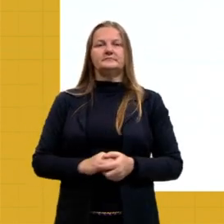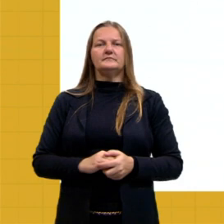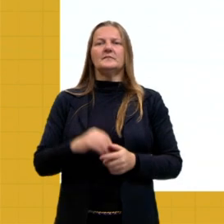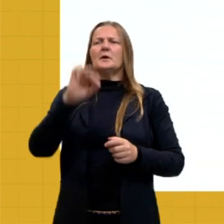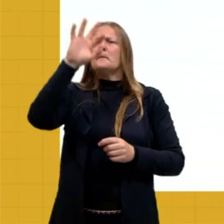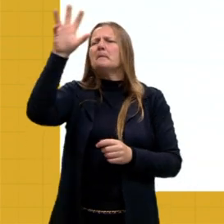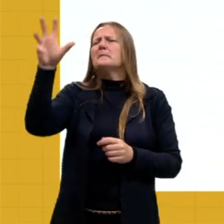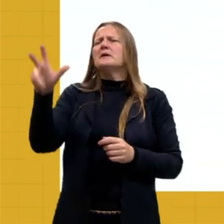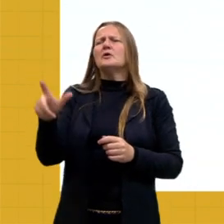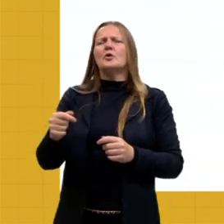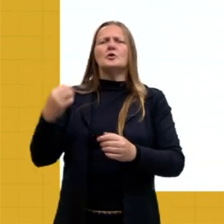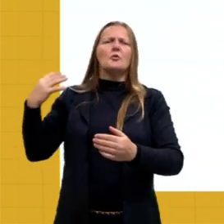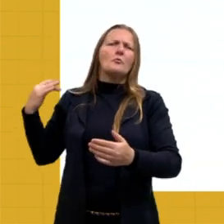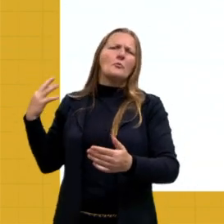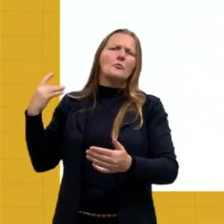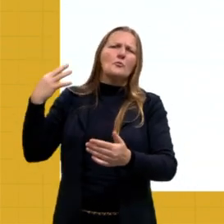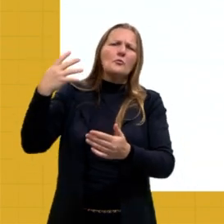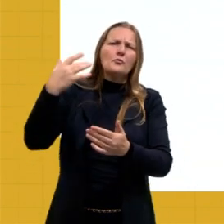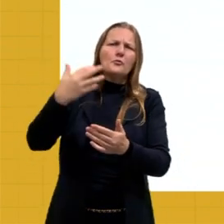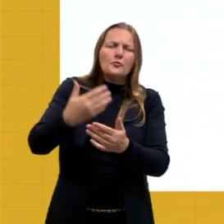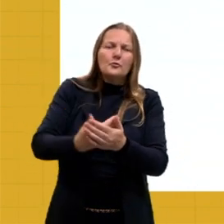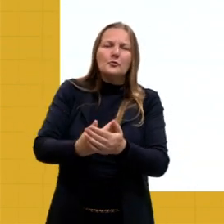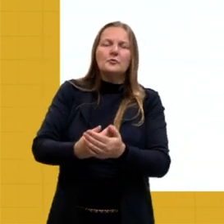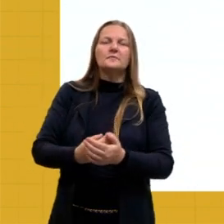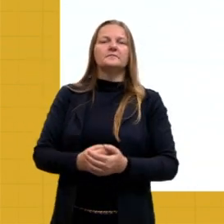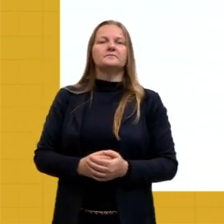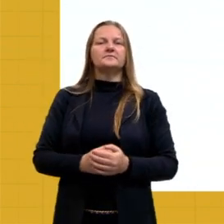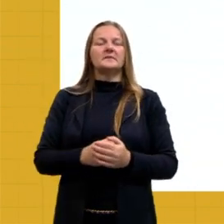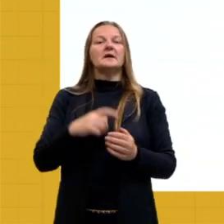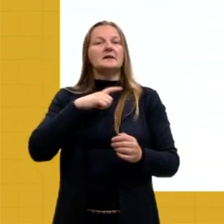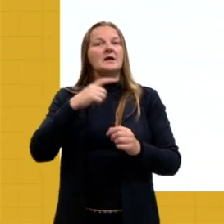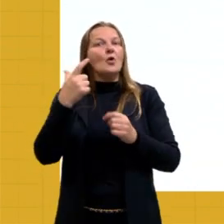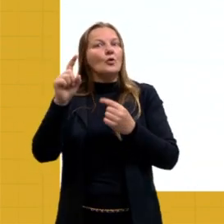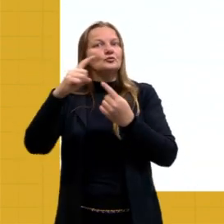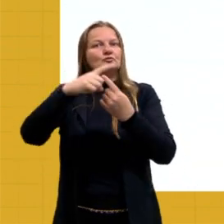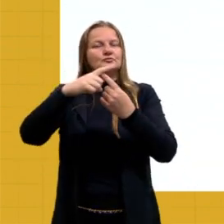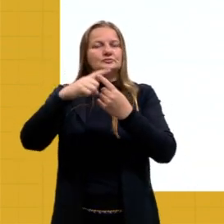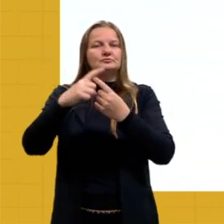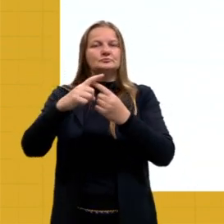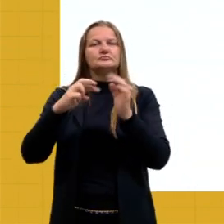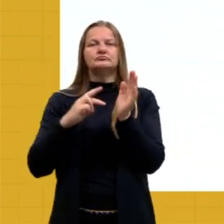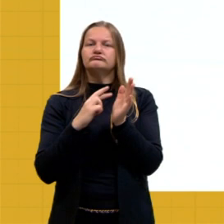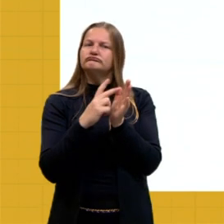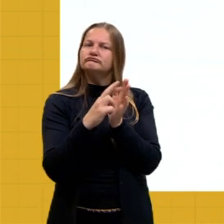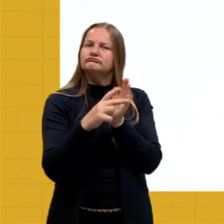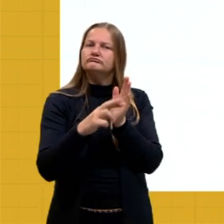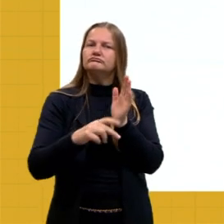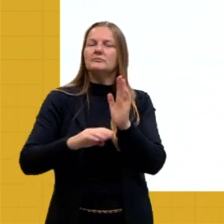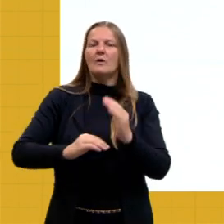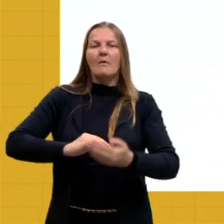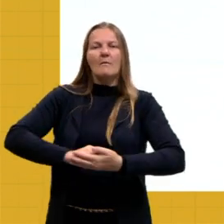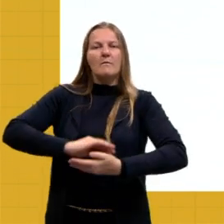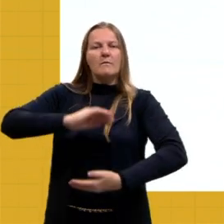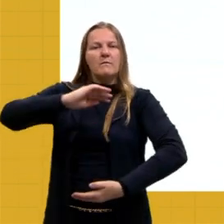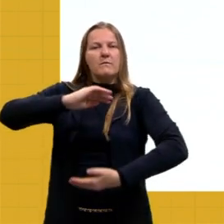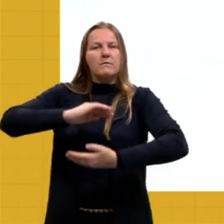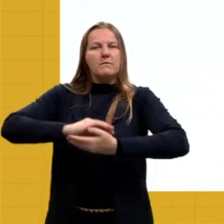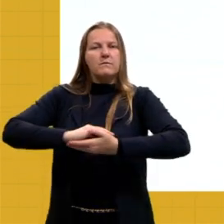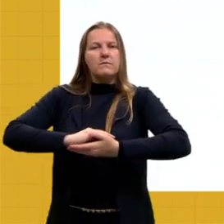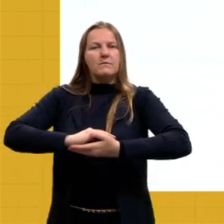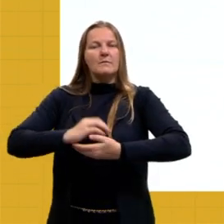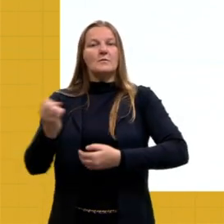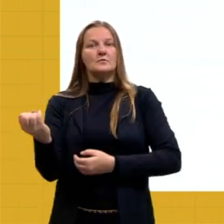de anos que nós estamos falando. Já as energias renováveis, tá, pertencem a um grupo, então, que a gente chama de